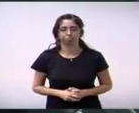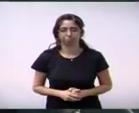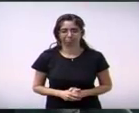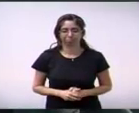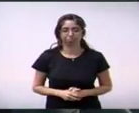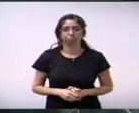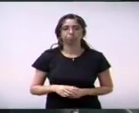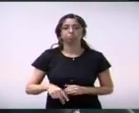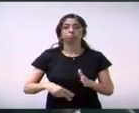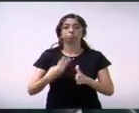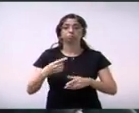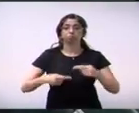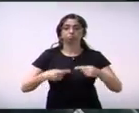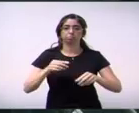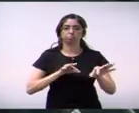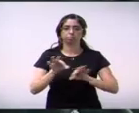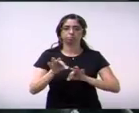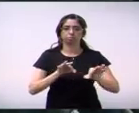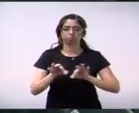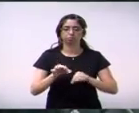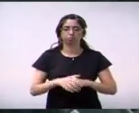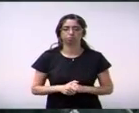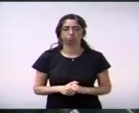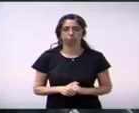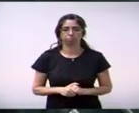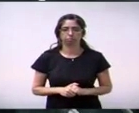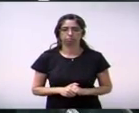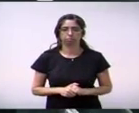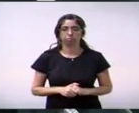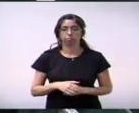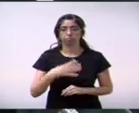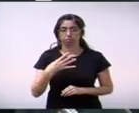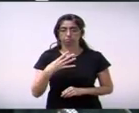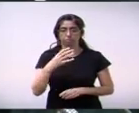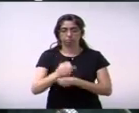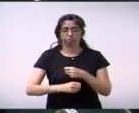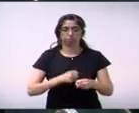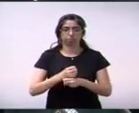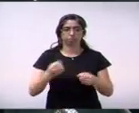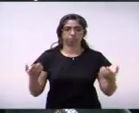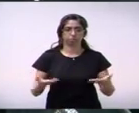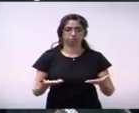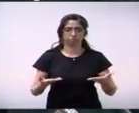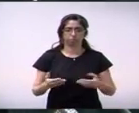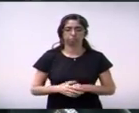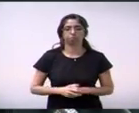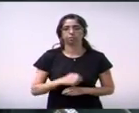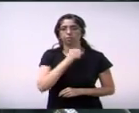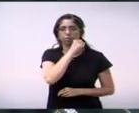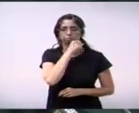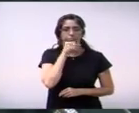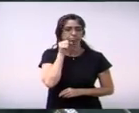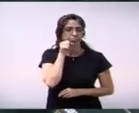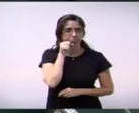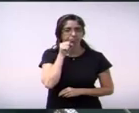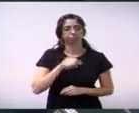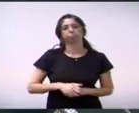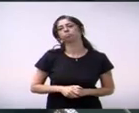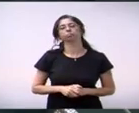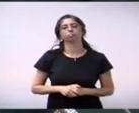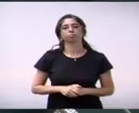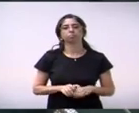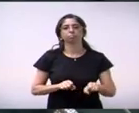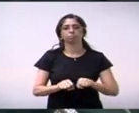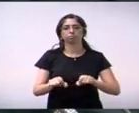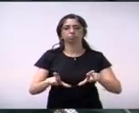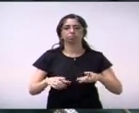Segundo a discussão do projeto resolução 4,16 do vereador Sandro Caprino, que institui o título de